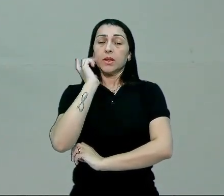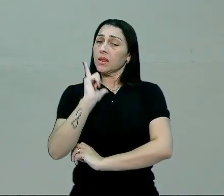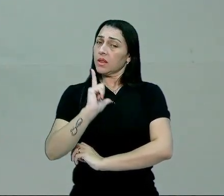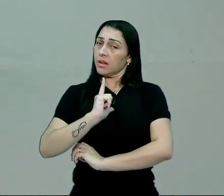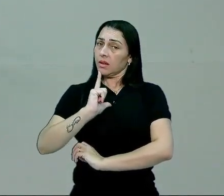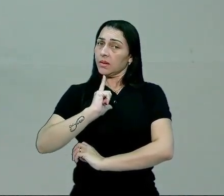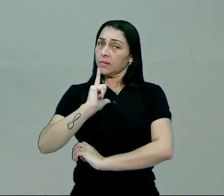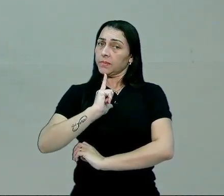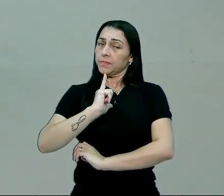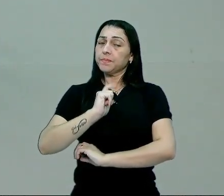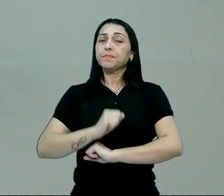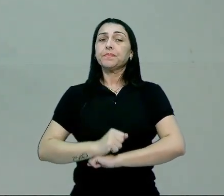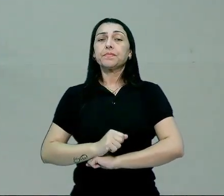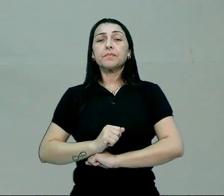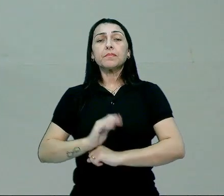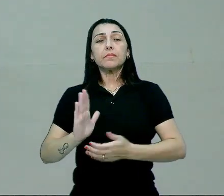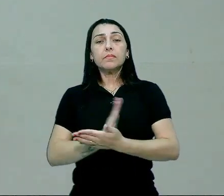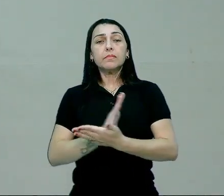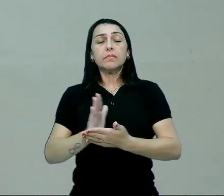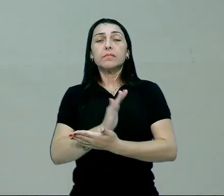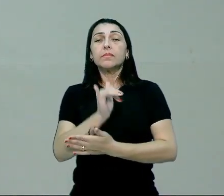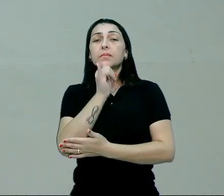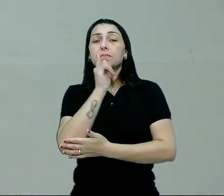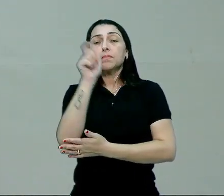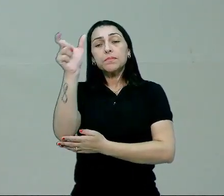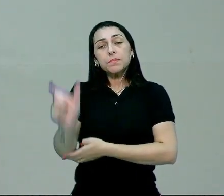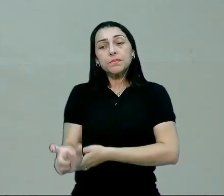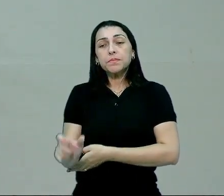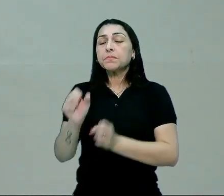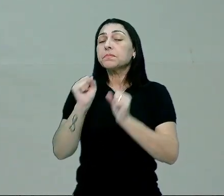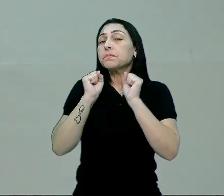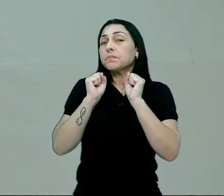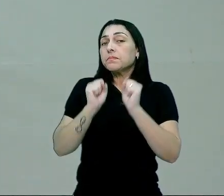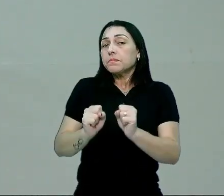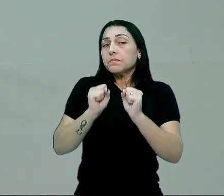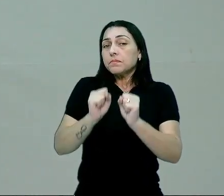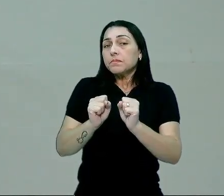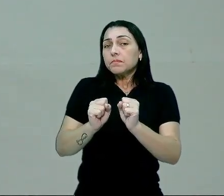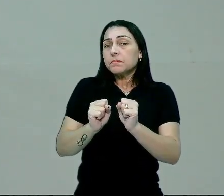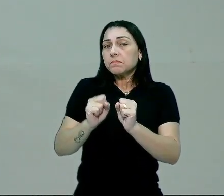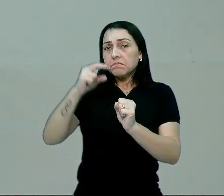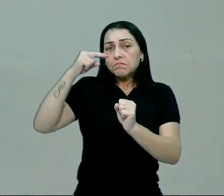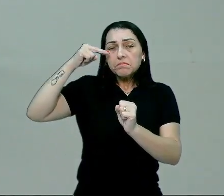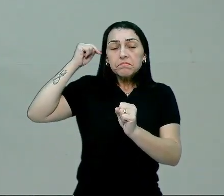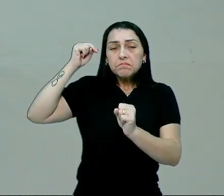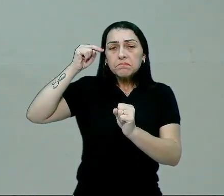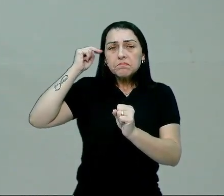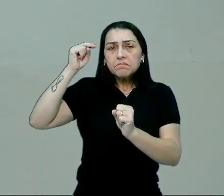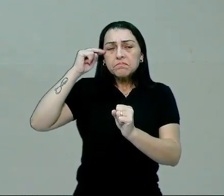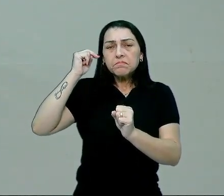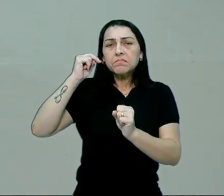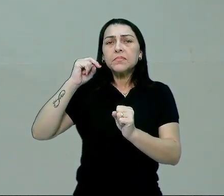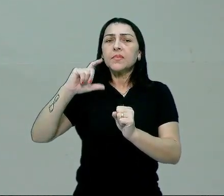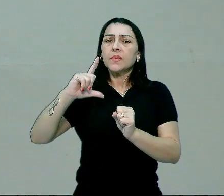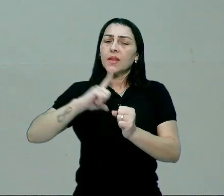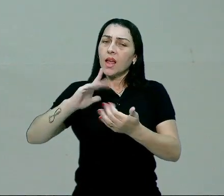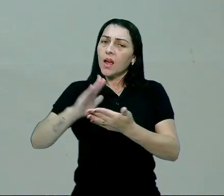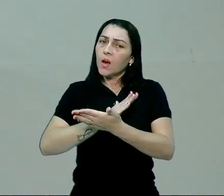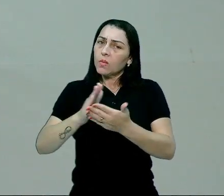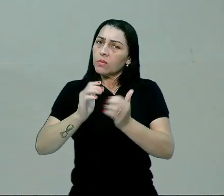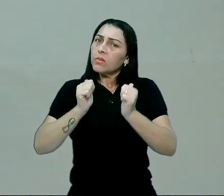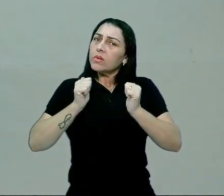possui. Alguém, por exemplo, pode, Ney, tenha determinado